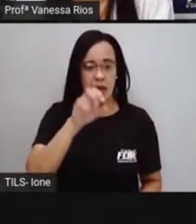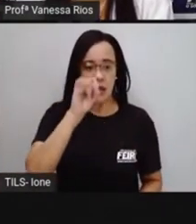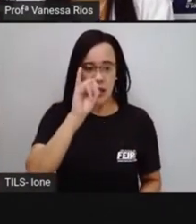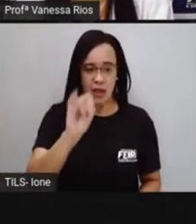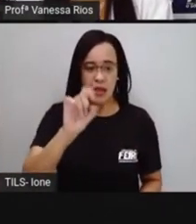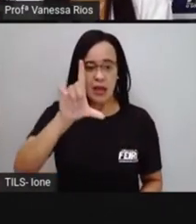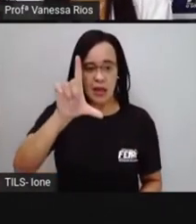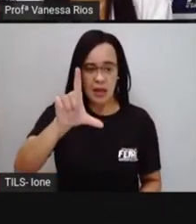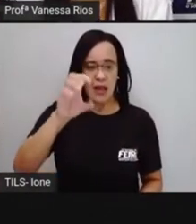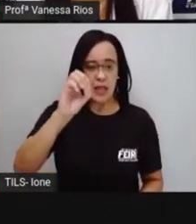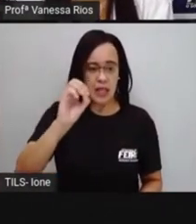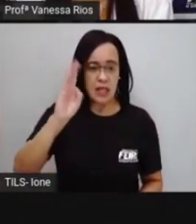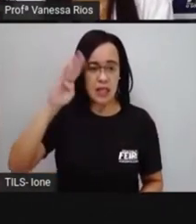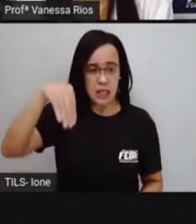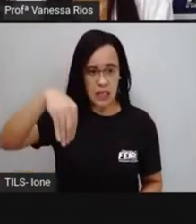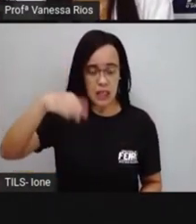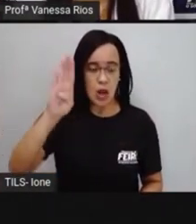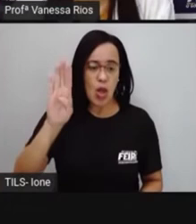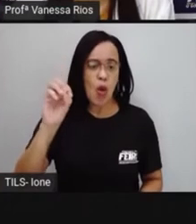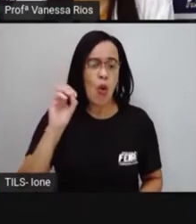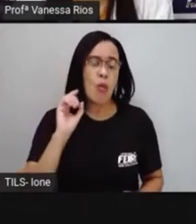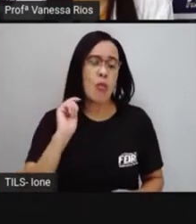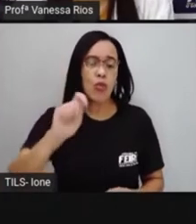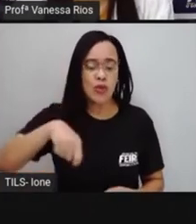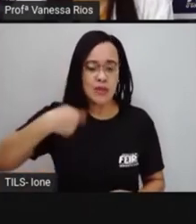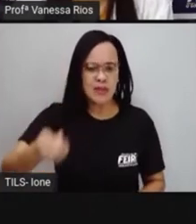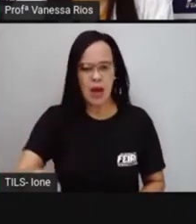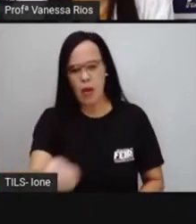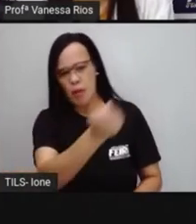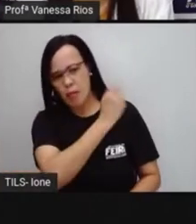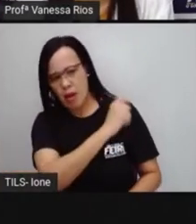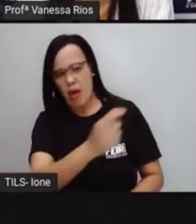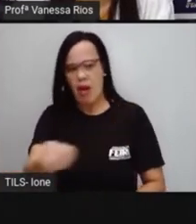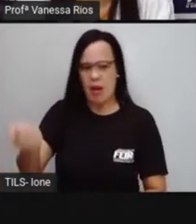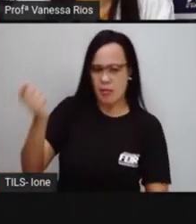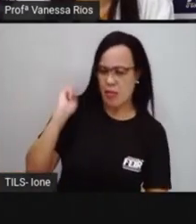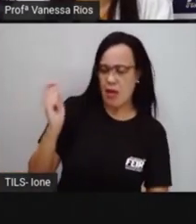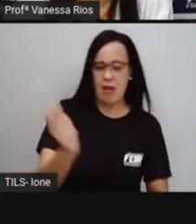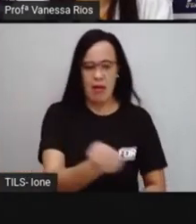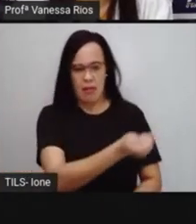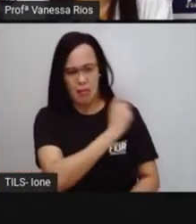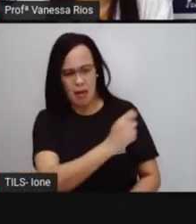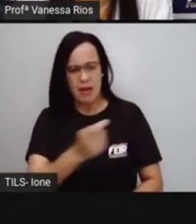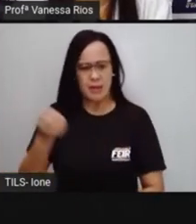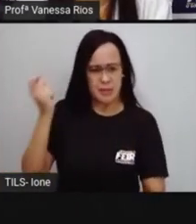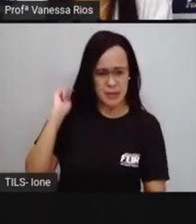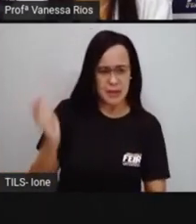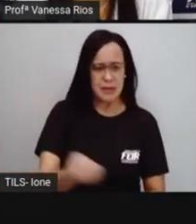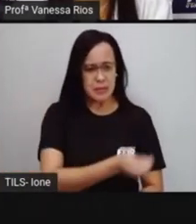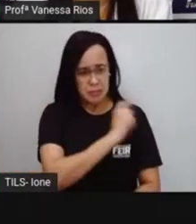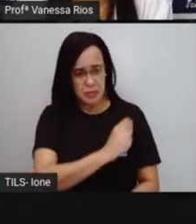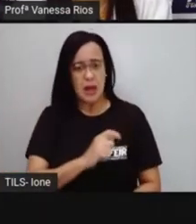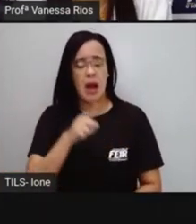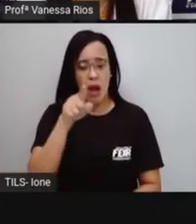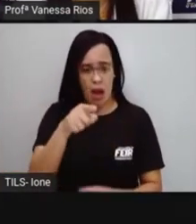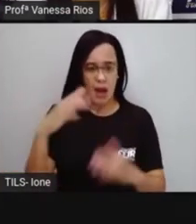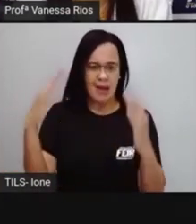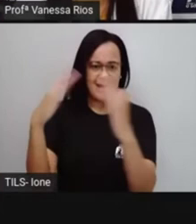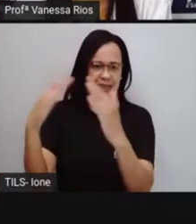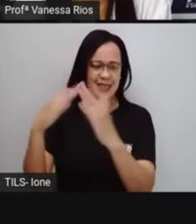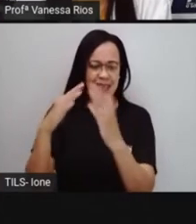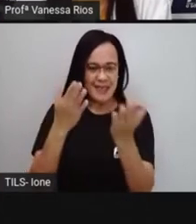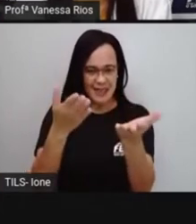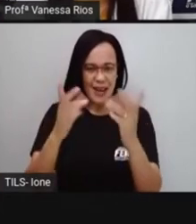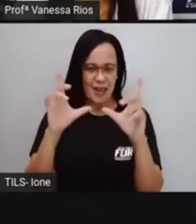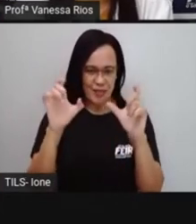quando não submissos ao processo de exploração, articulavam planos de fuga e desenvolviam comunidades